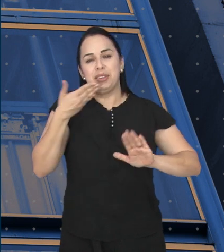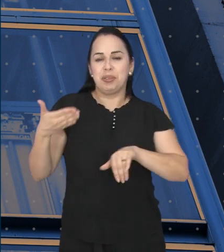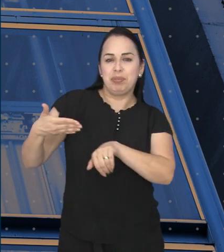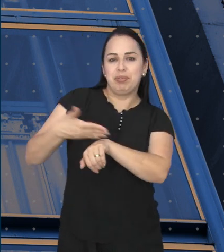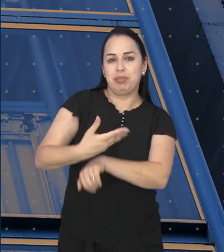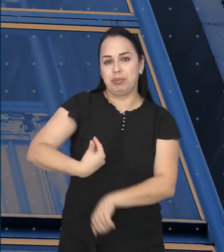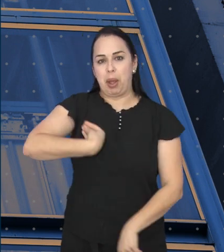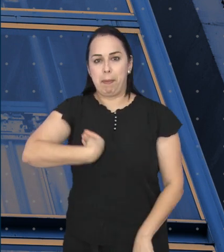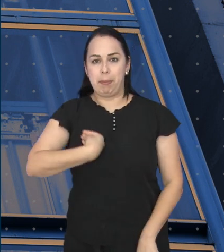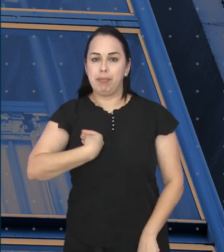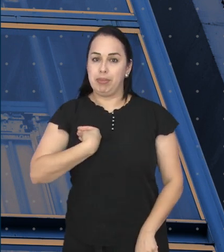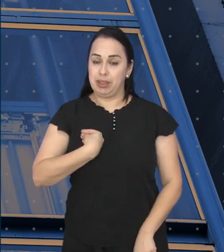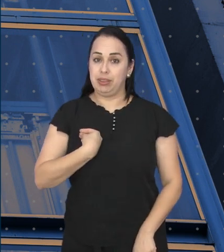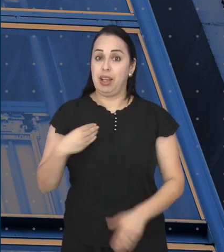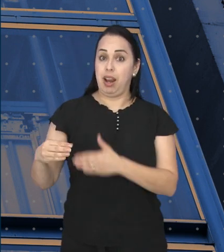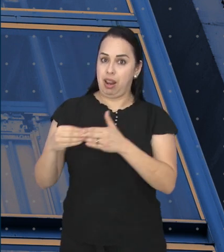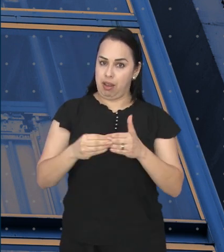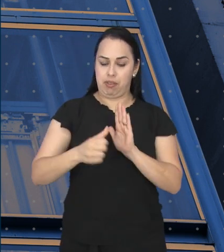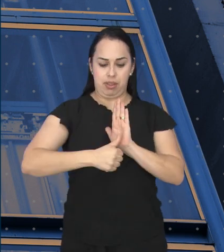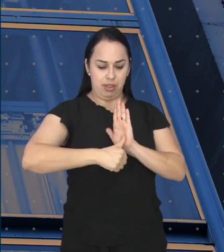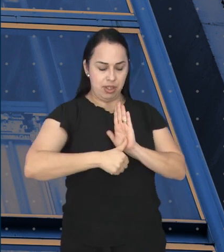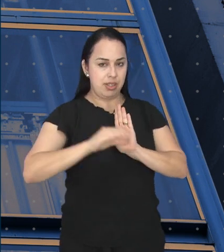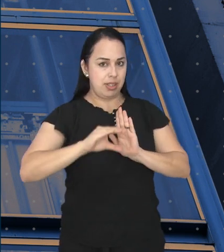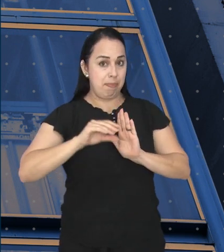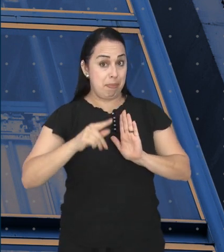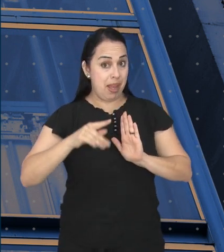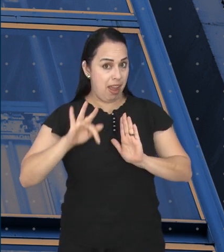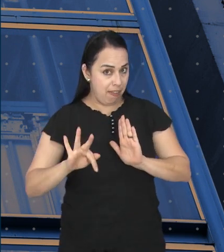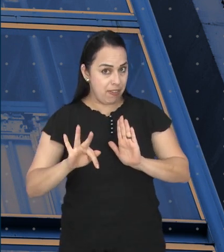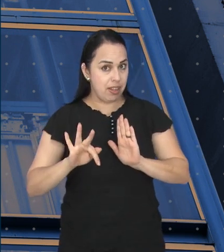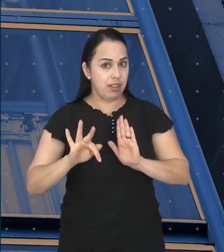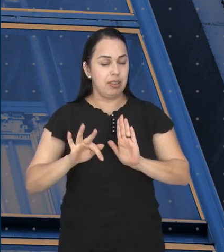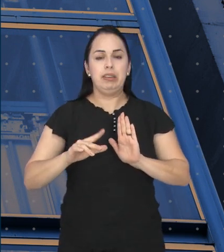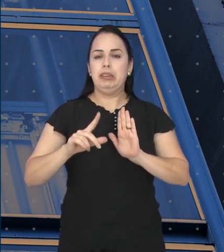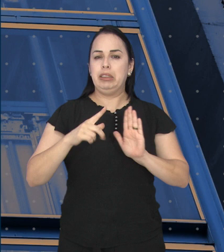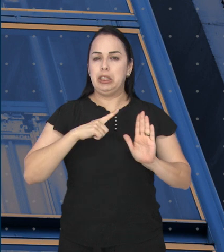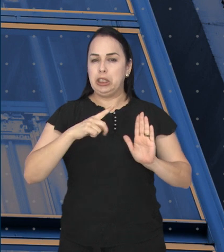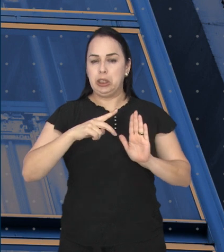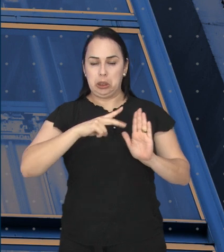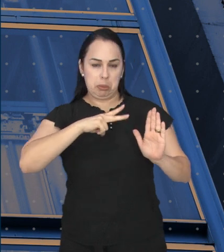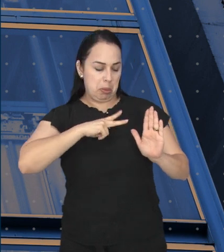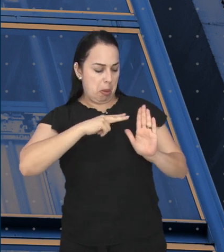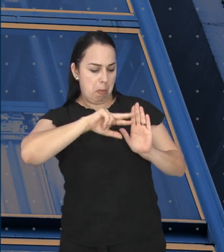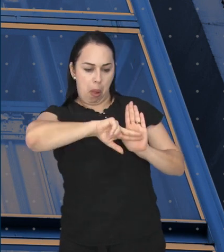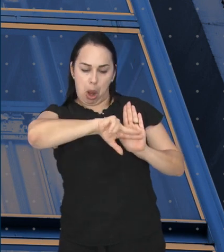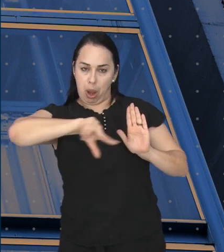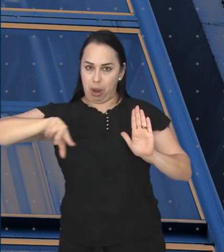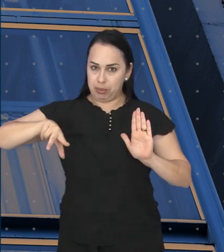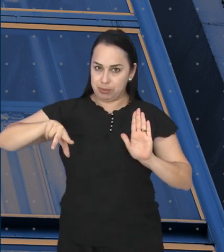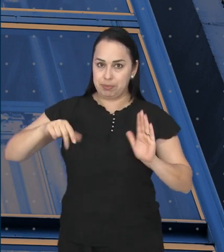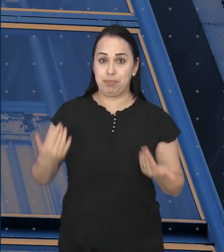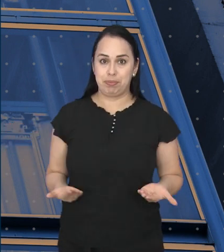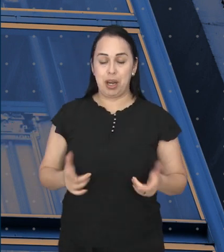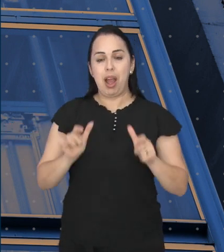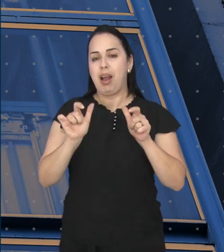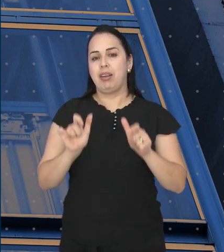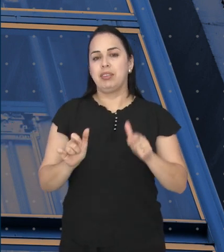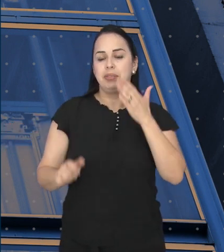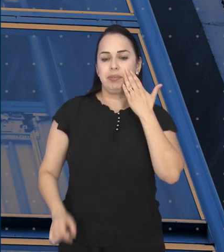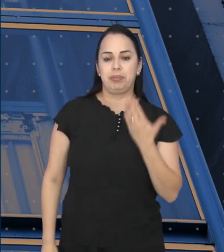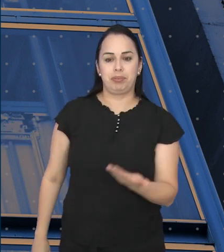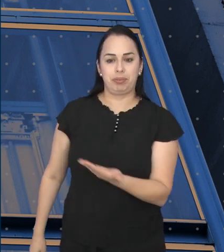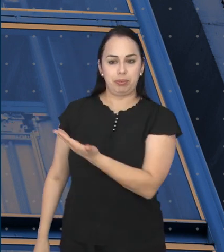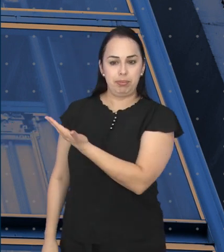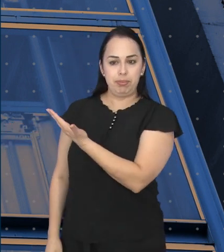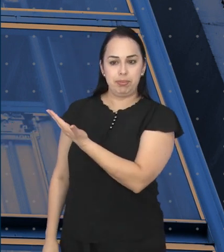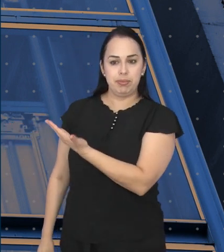fácil, é só comparecer ao Pate, levando o RG, CPF, carteira de trabalho e o cartão cidadão. O Pate fica